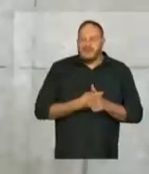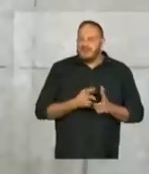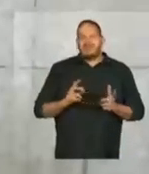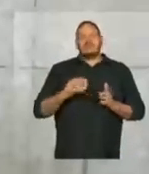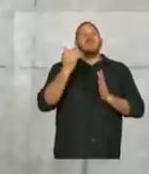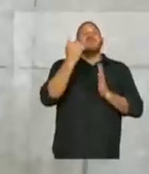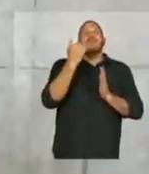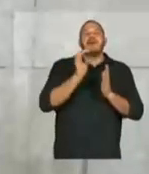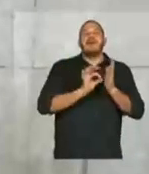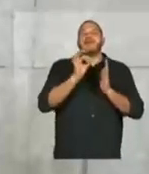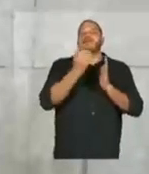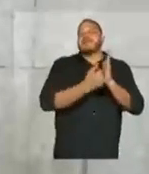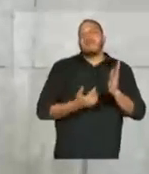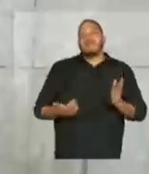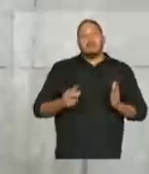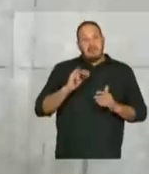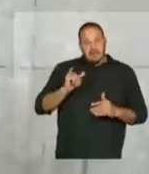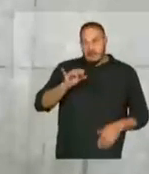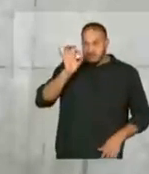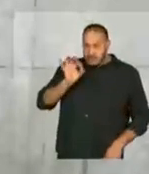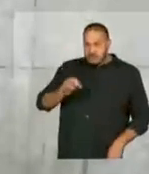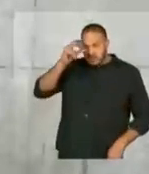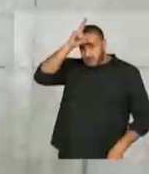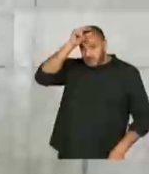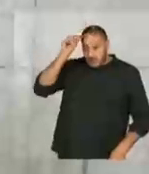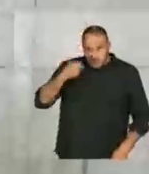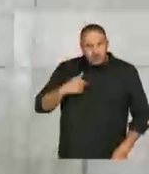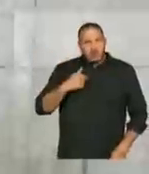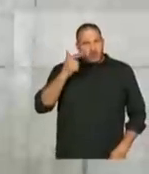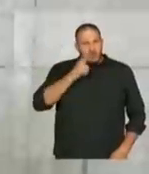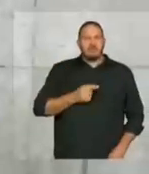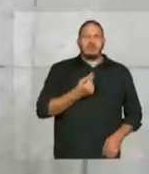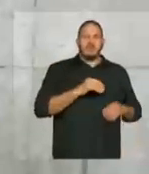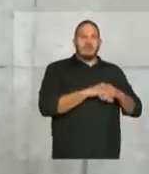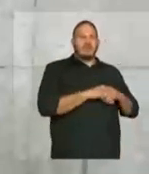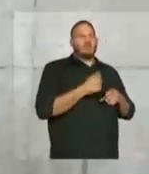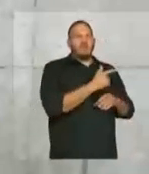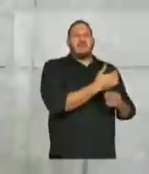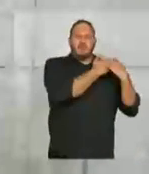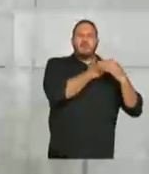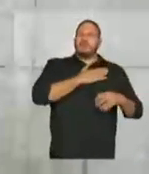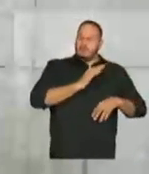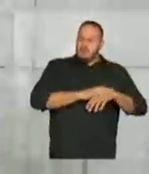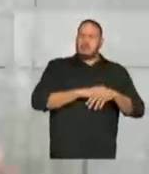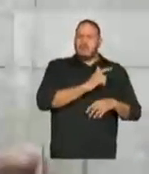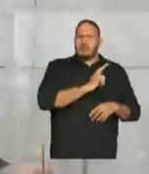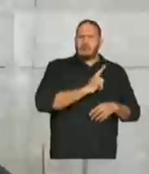seria déficit se a Prefeitura, como tesouro municipal, não tivesse responsabilidade. Ela tem sim.